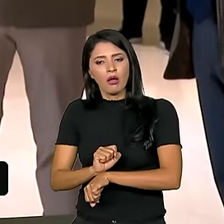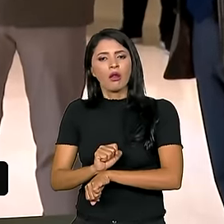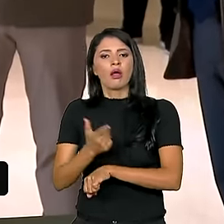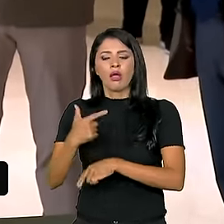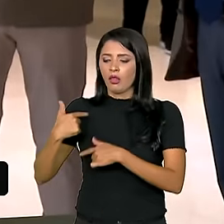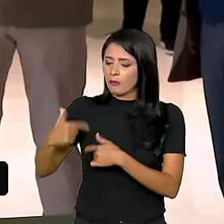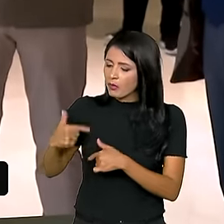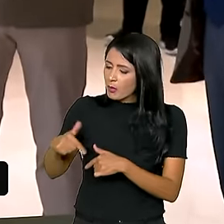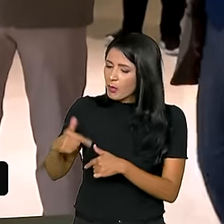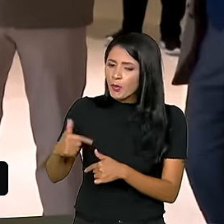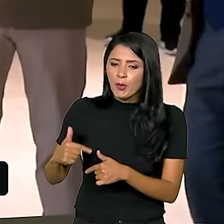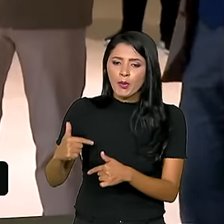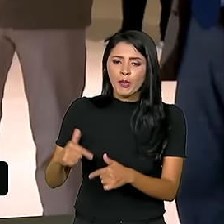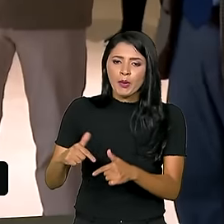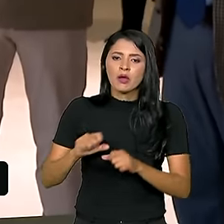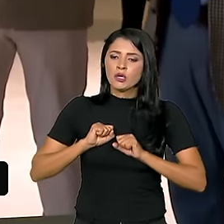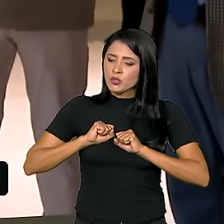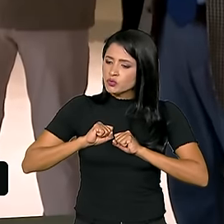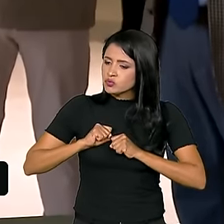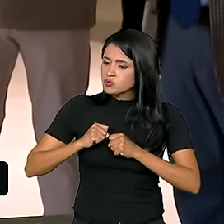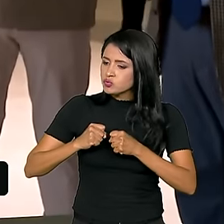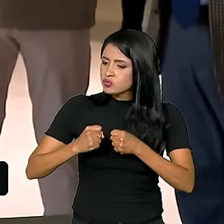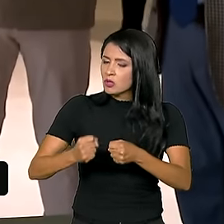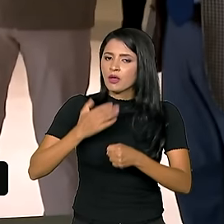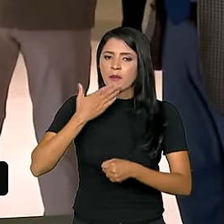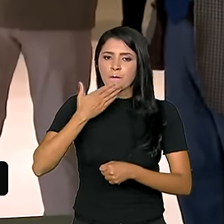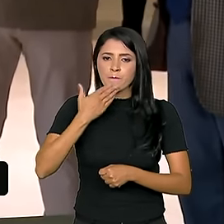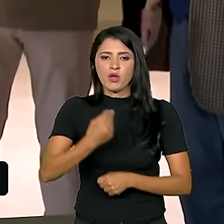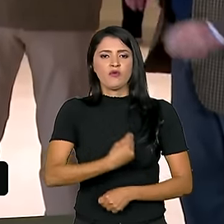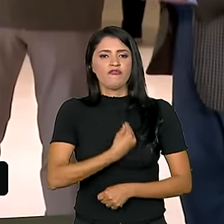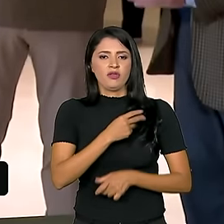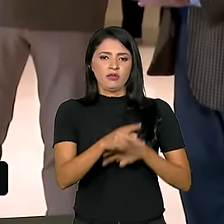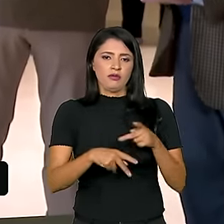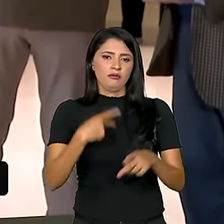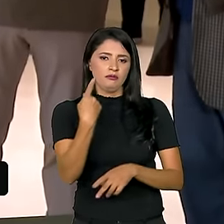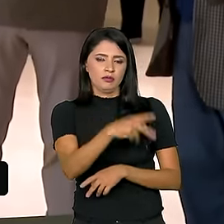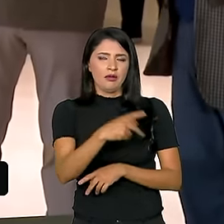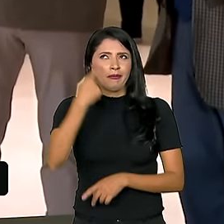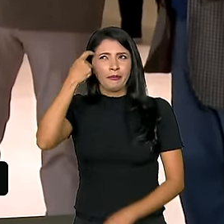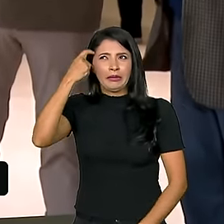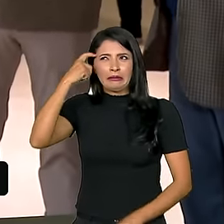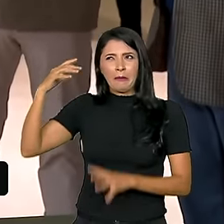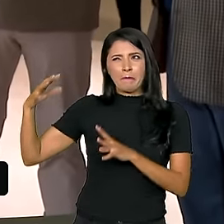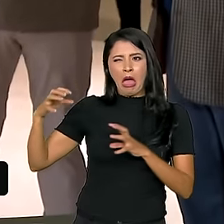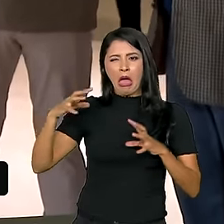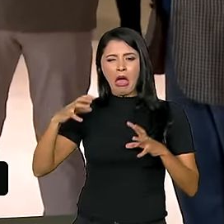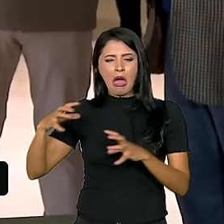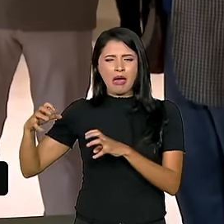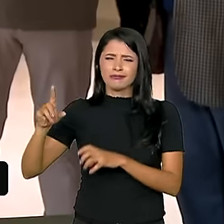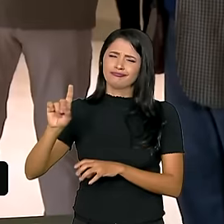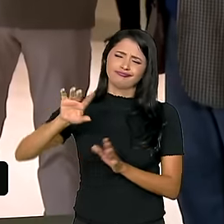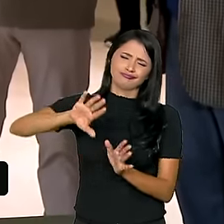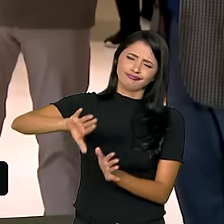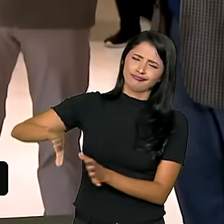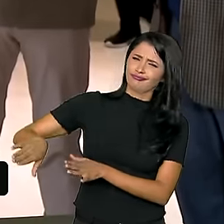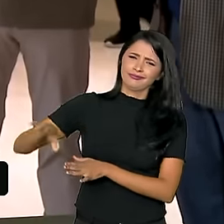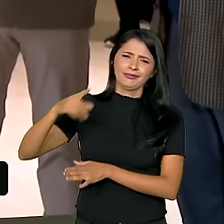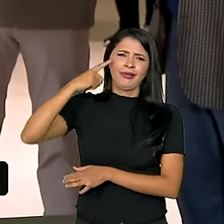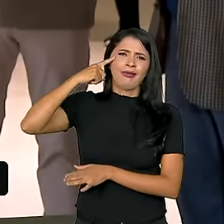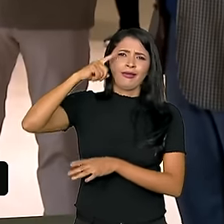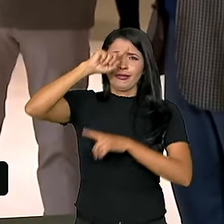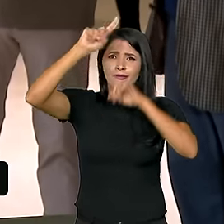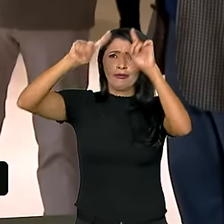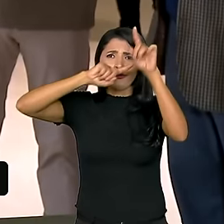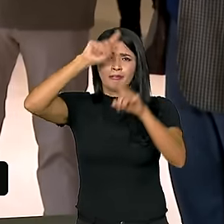trabalhar com muita disposição de melhorar a vida do povo e não ficar pensando em briga, não ficar inventando